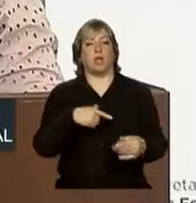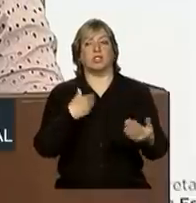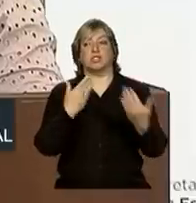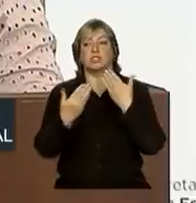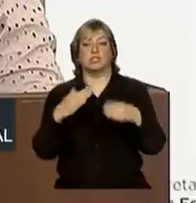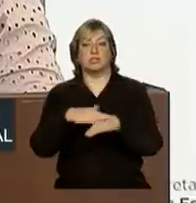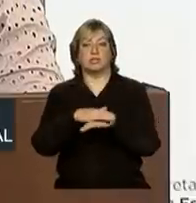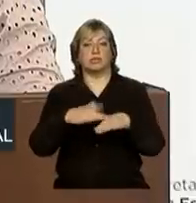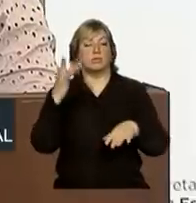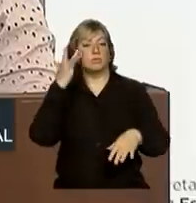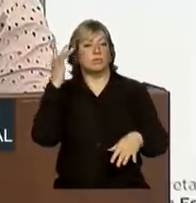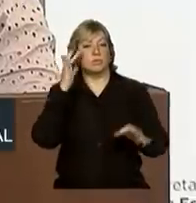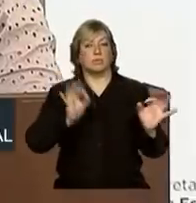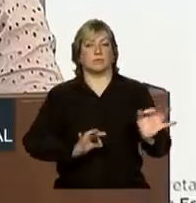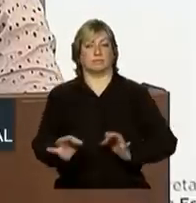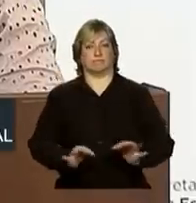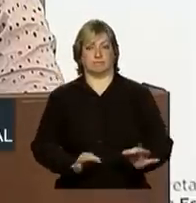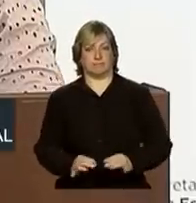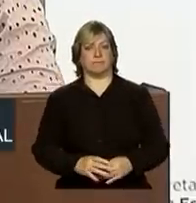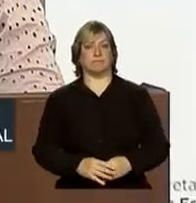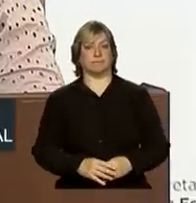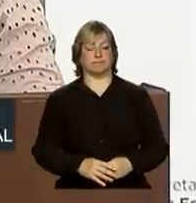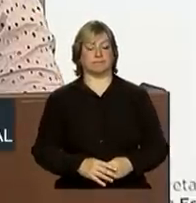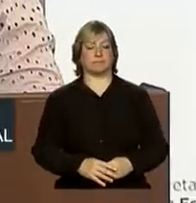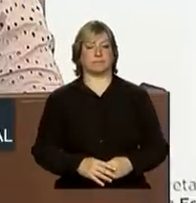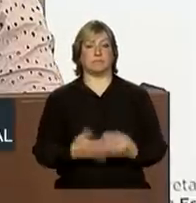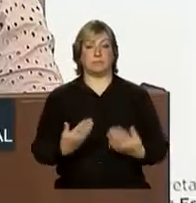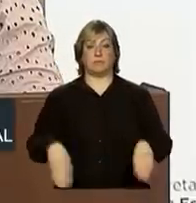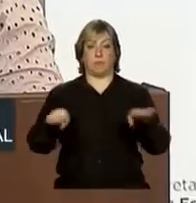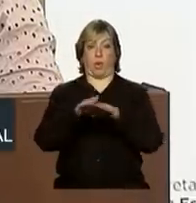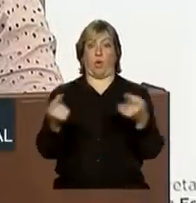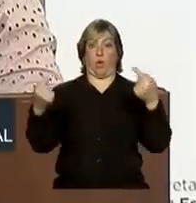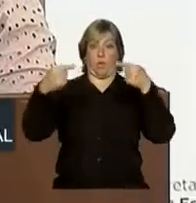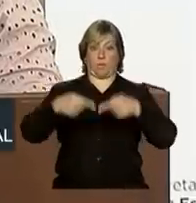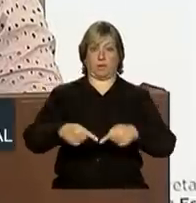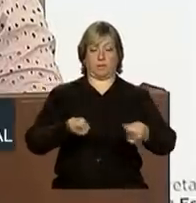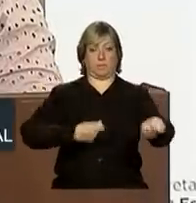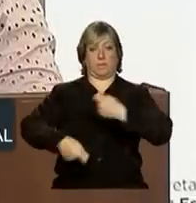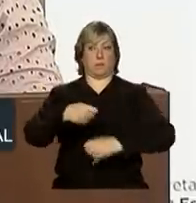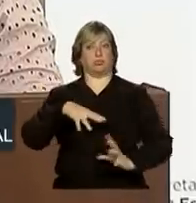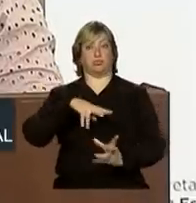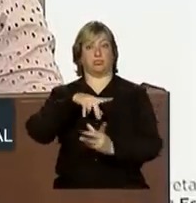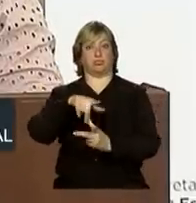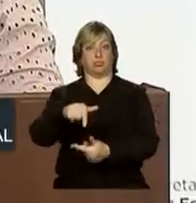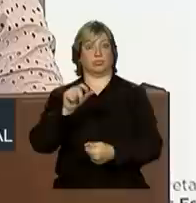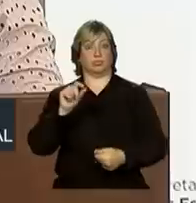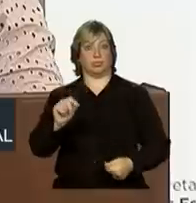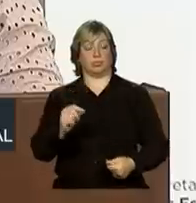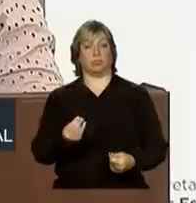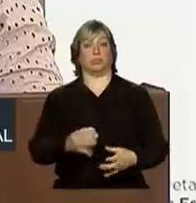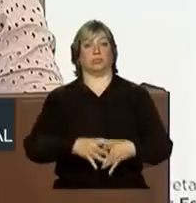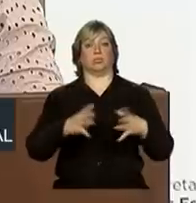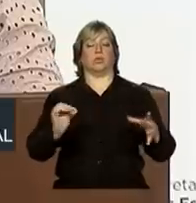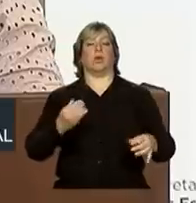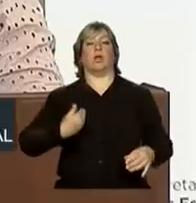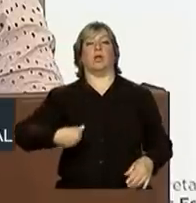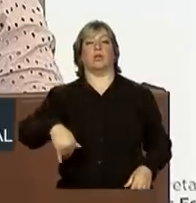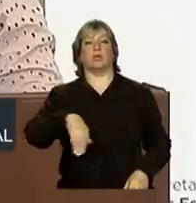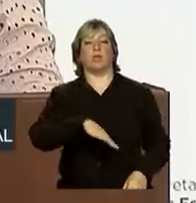visão estratégica. A competição no mercado mundial se exacerbou e algumas de nossas